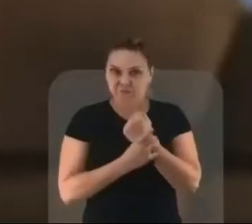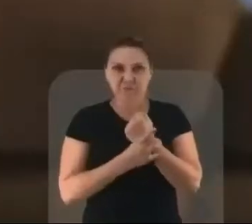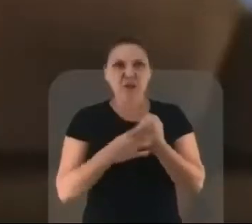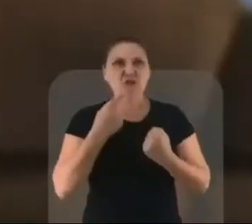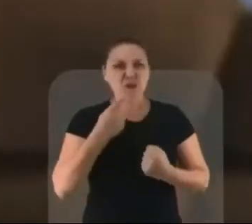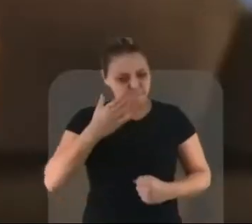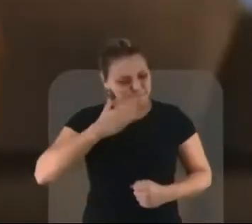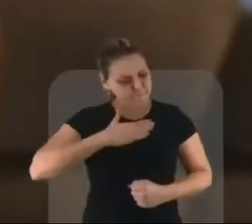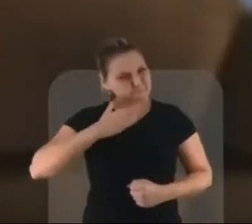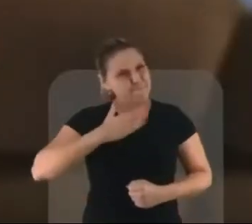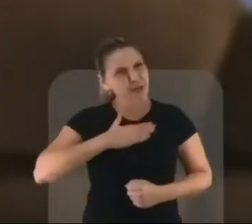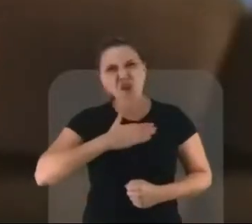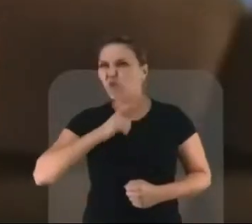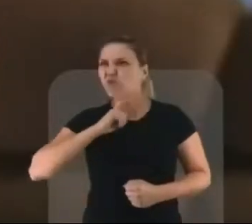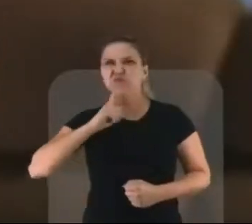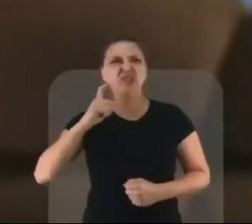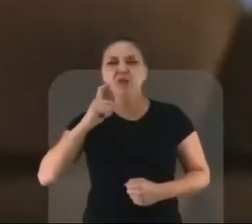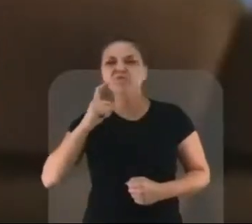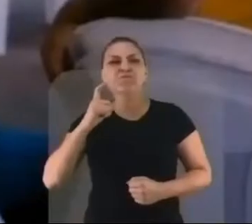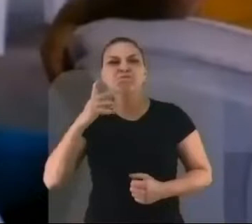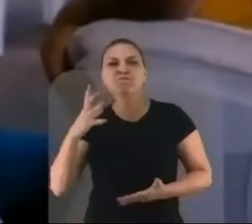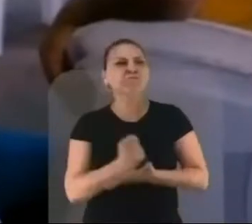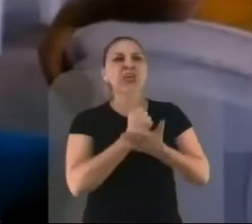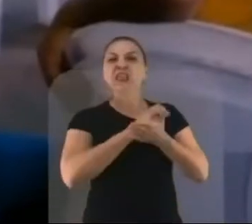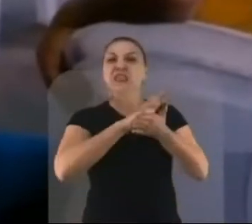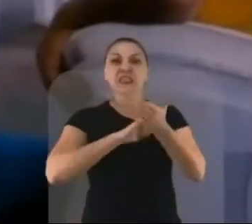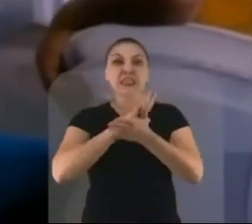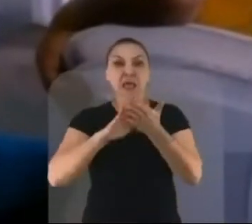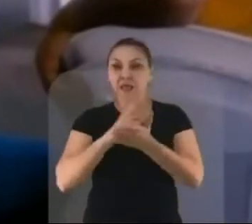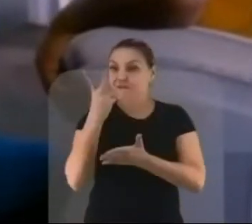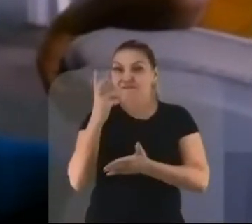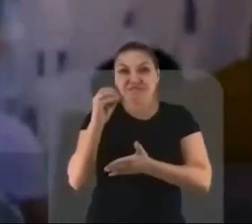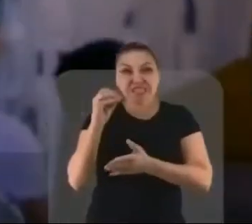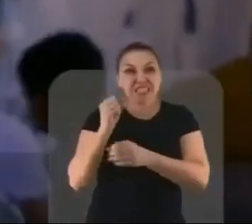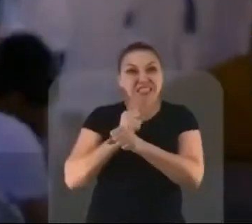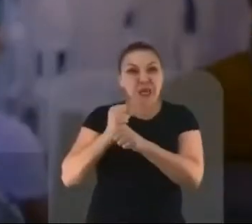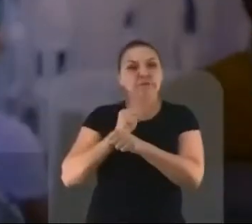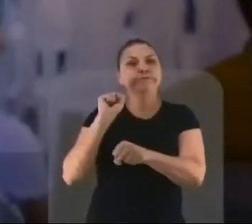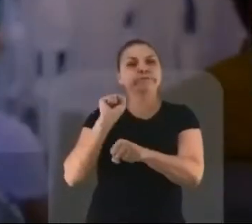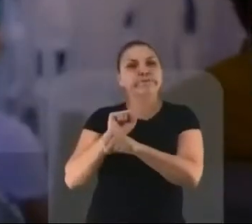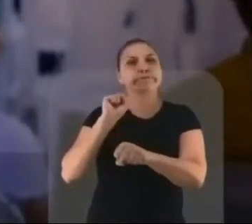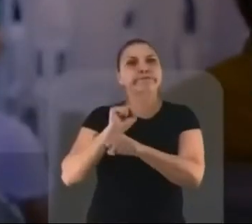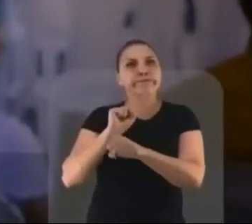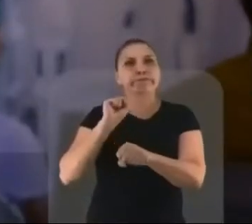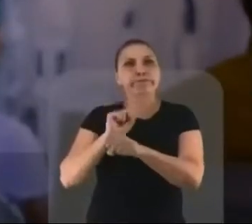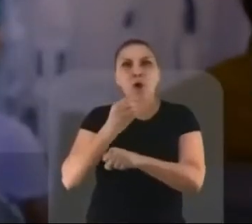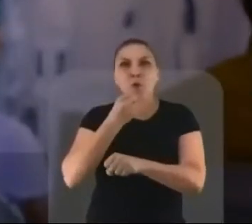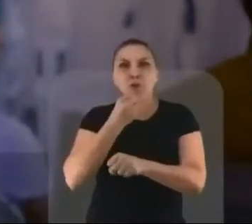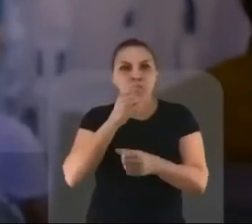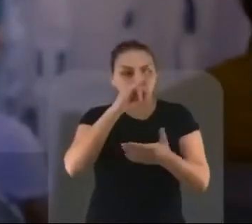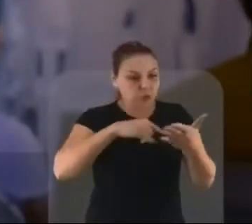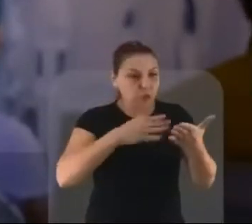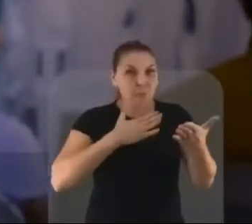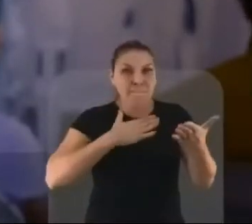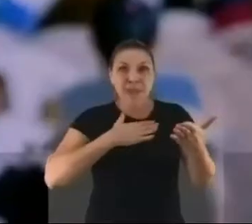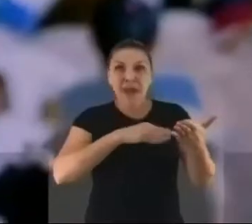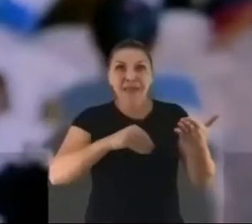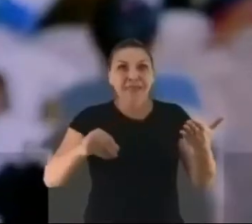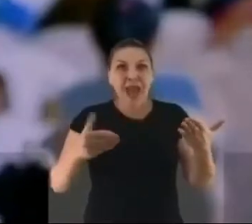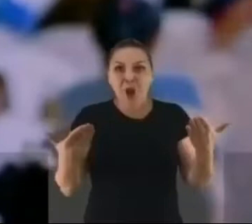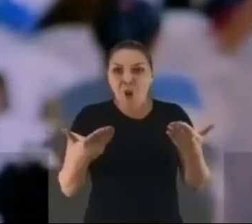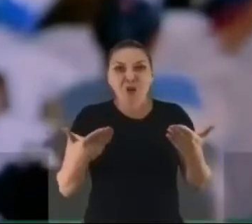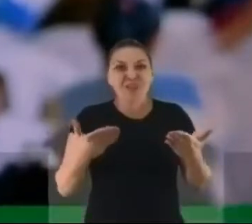Porque eu falo, isso aqui é meu, isso aqui ninguém pode me tomar. Há 20 anos, né, eu vivo esperando pela essa oportunidade de pegar o título da minha terra, né.